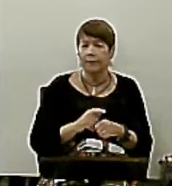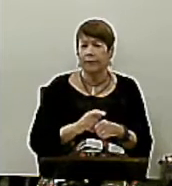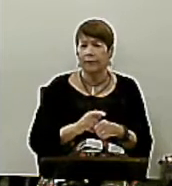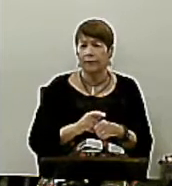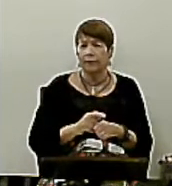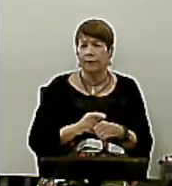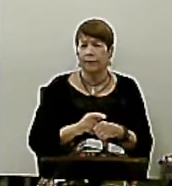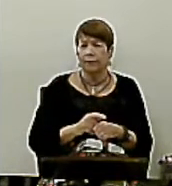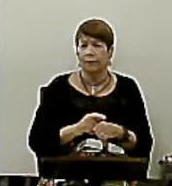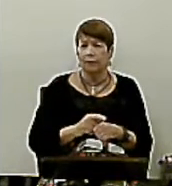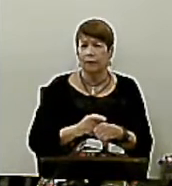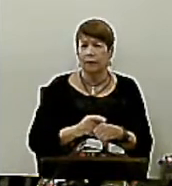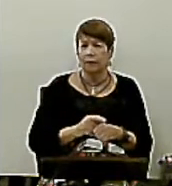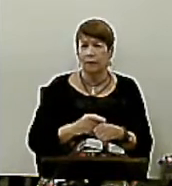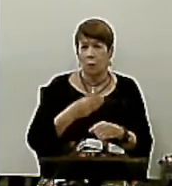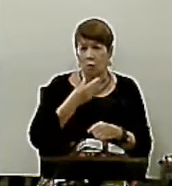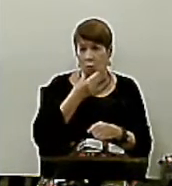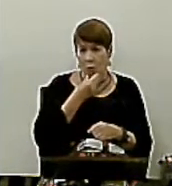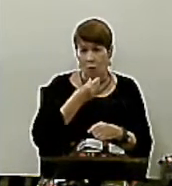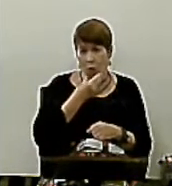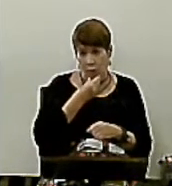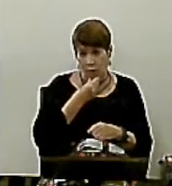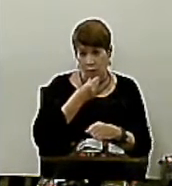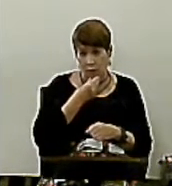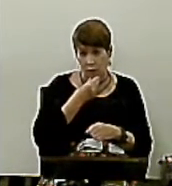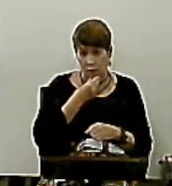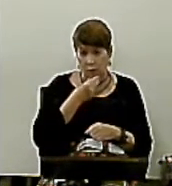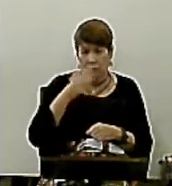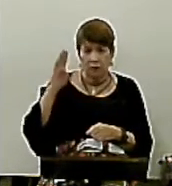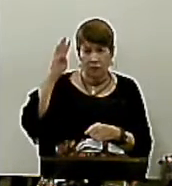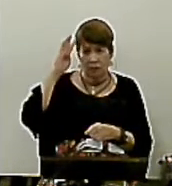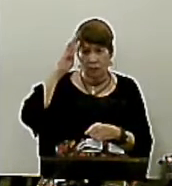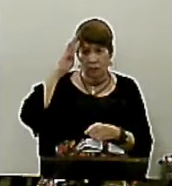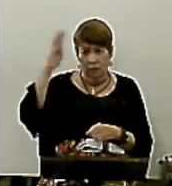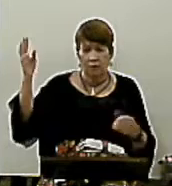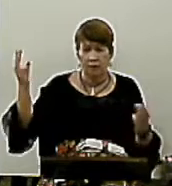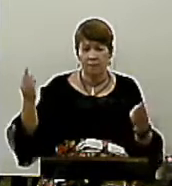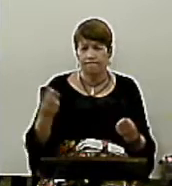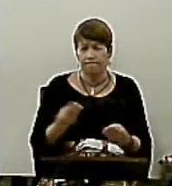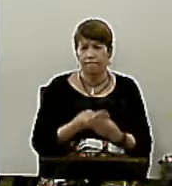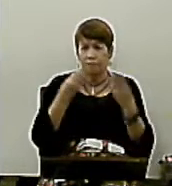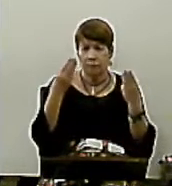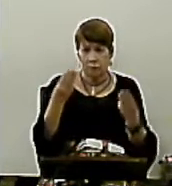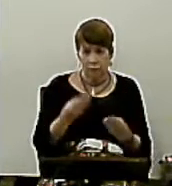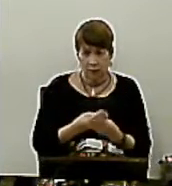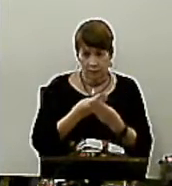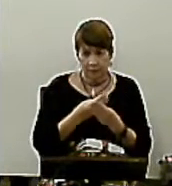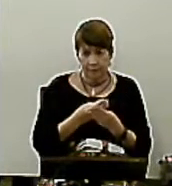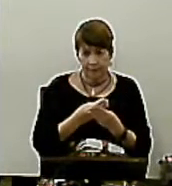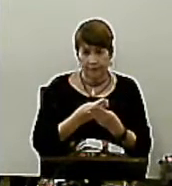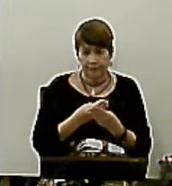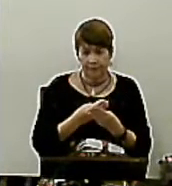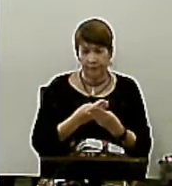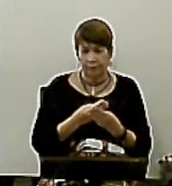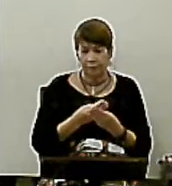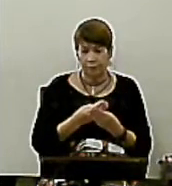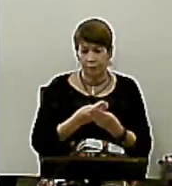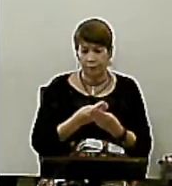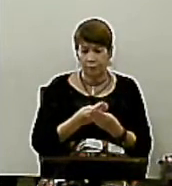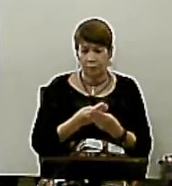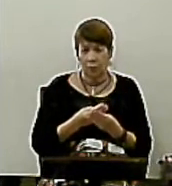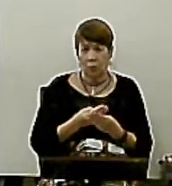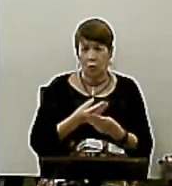com homens bombas diante dos soldados israelenses em nome da libertação da Palestina. Os